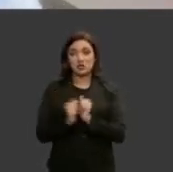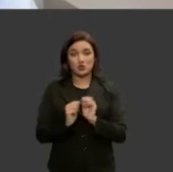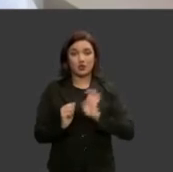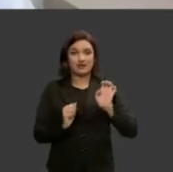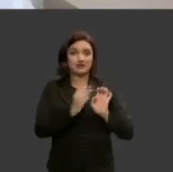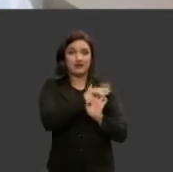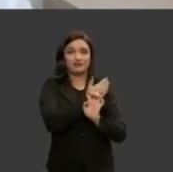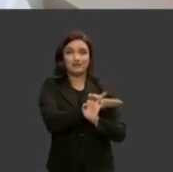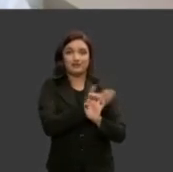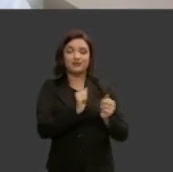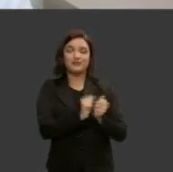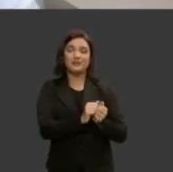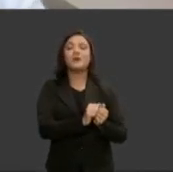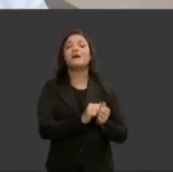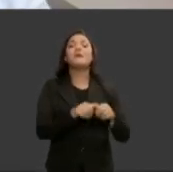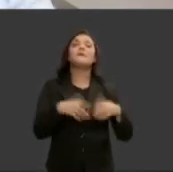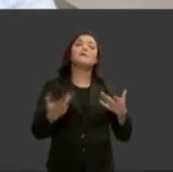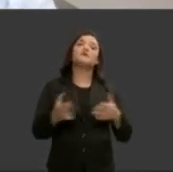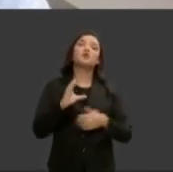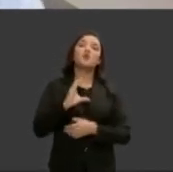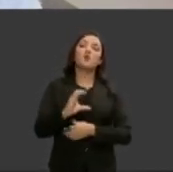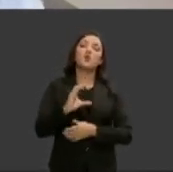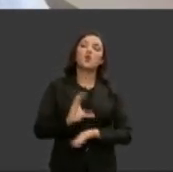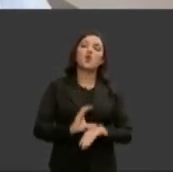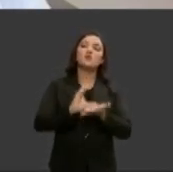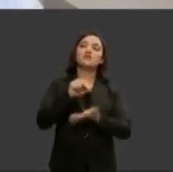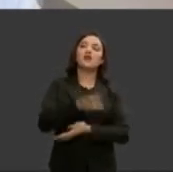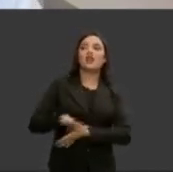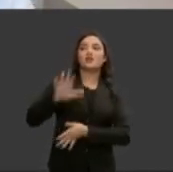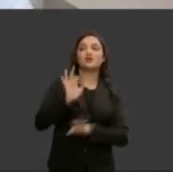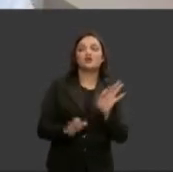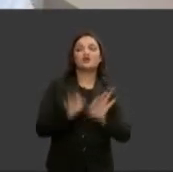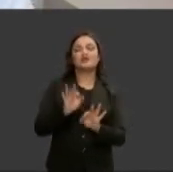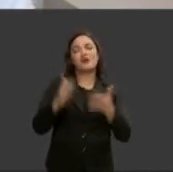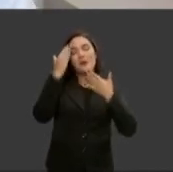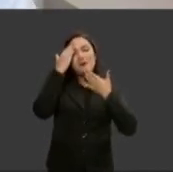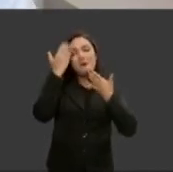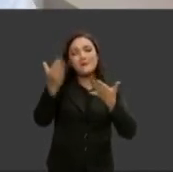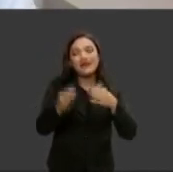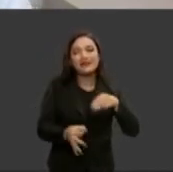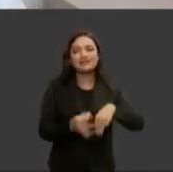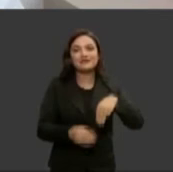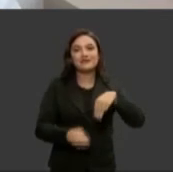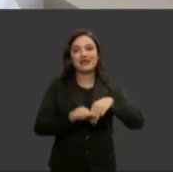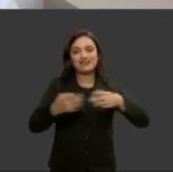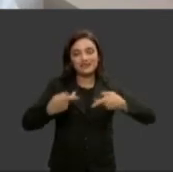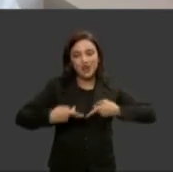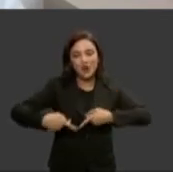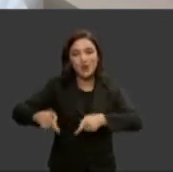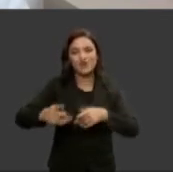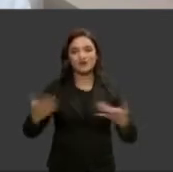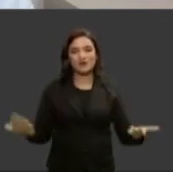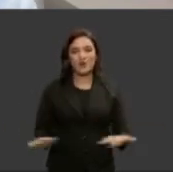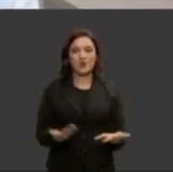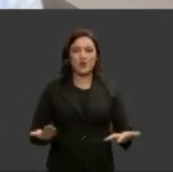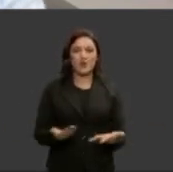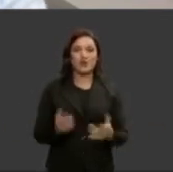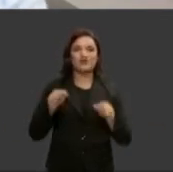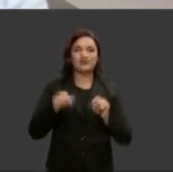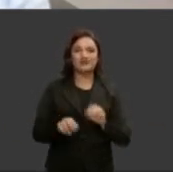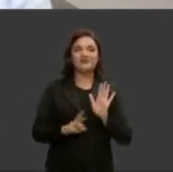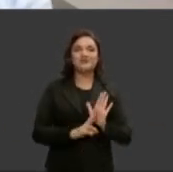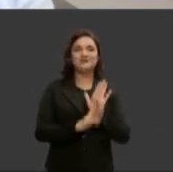bancada do conselho nacional de justiça agradeço muitíssimo ao ministro Humberto pelo convite para estar aqui hoje